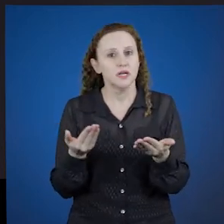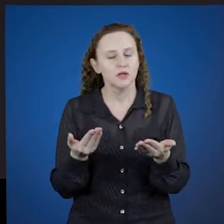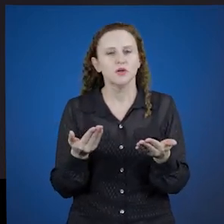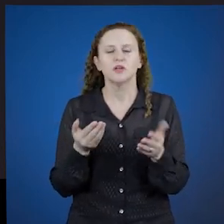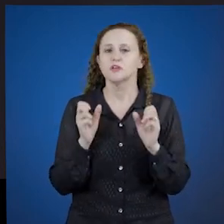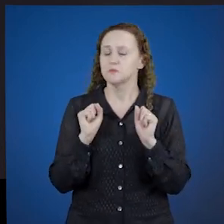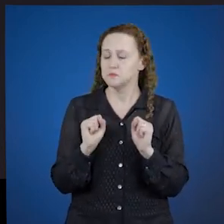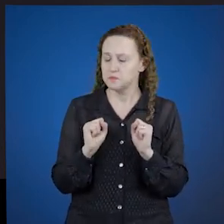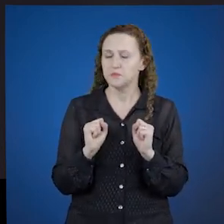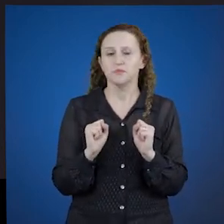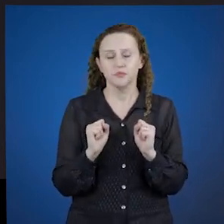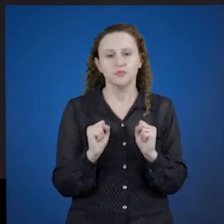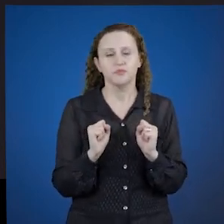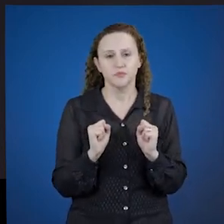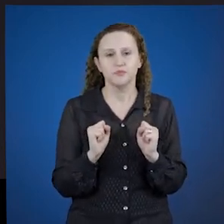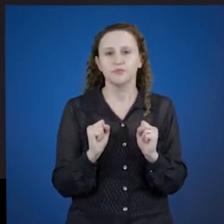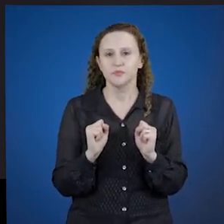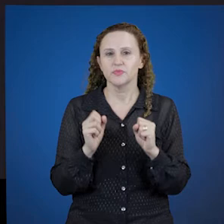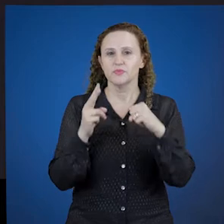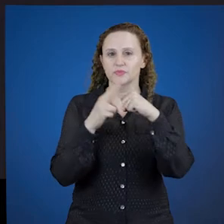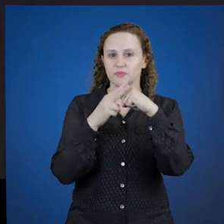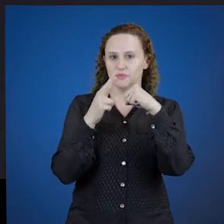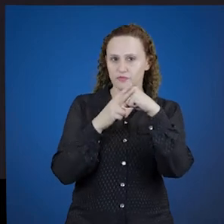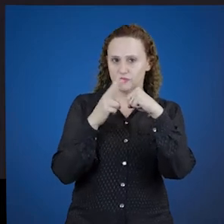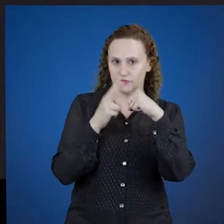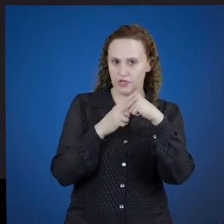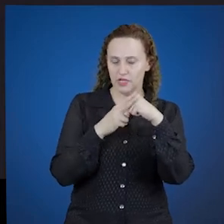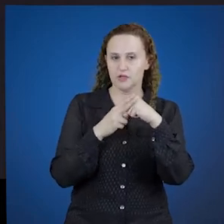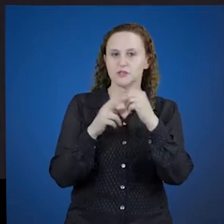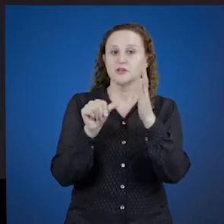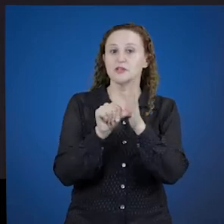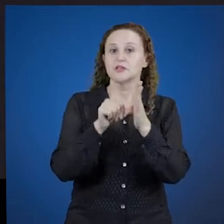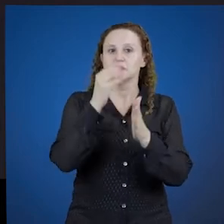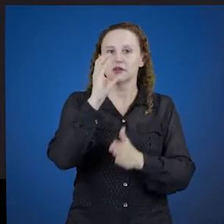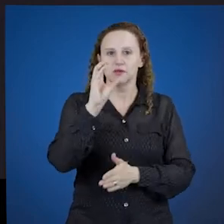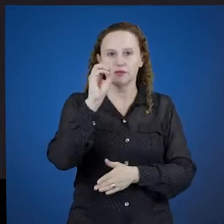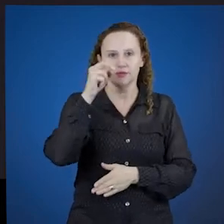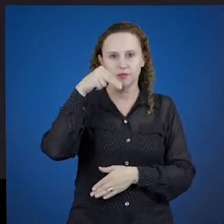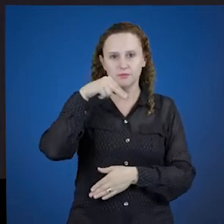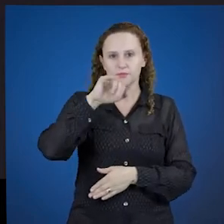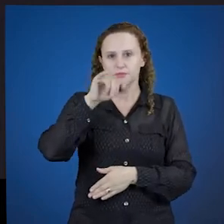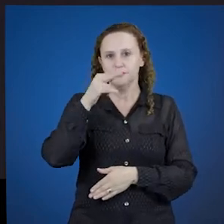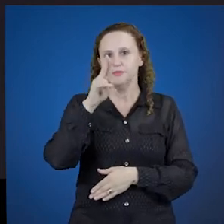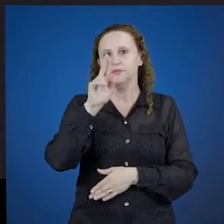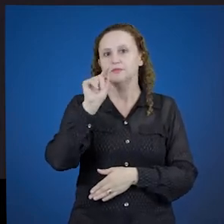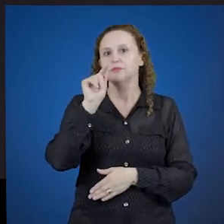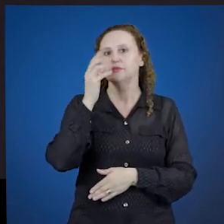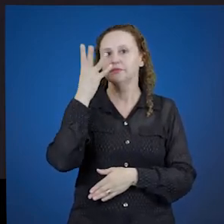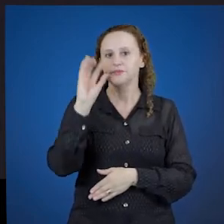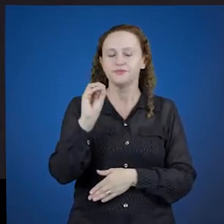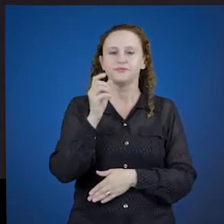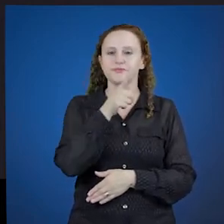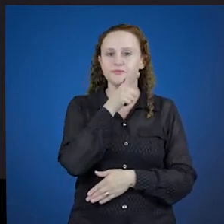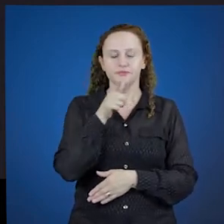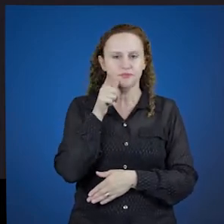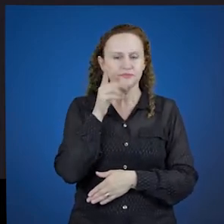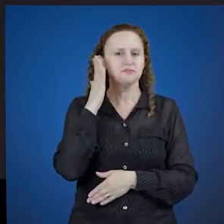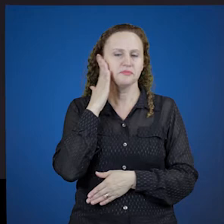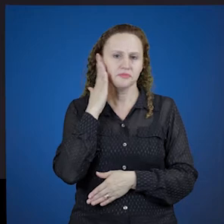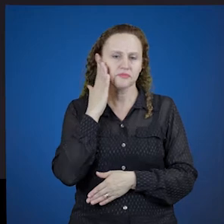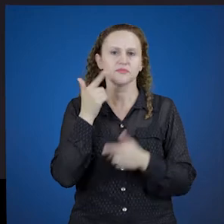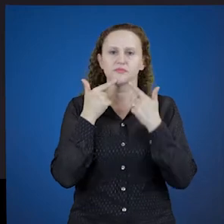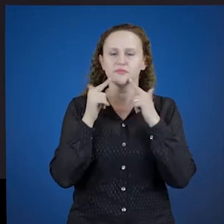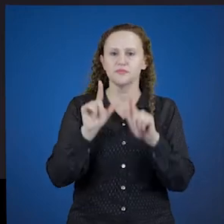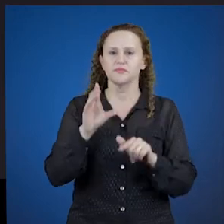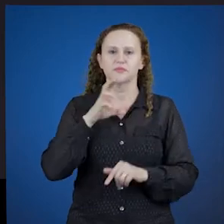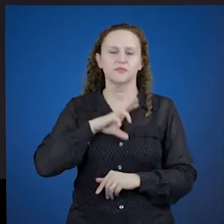já é possível, então, passarmos para os verbos de primeira conjugação latina. Nós sabemos que